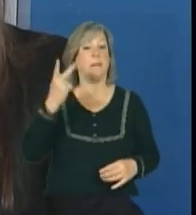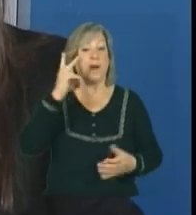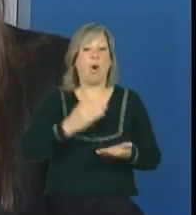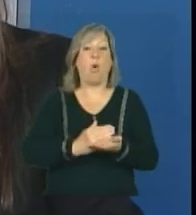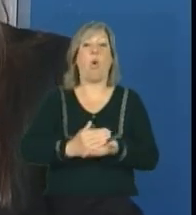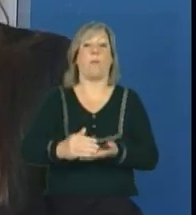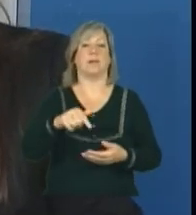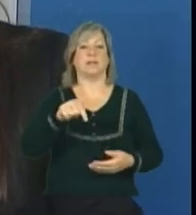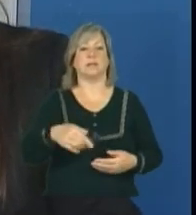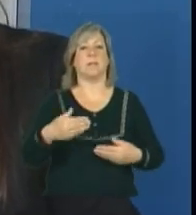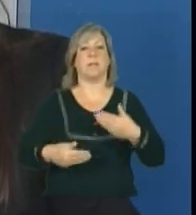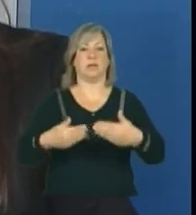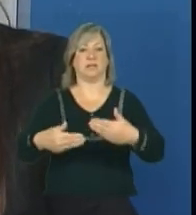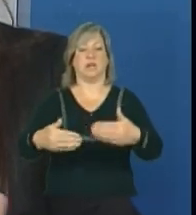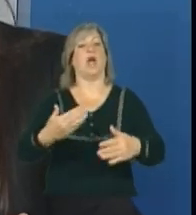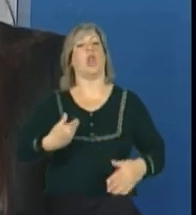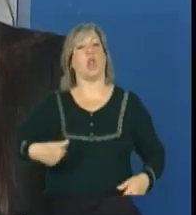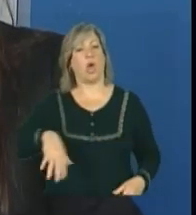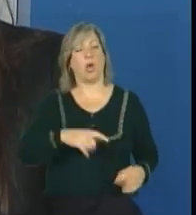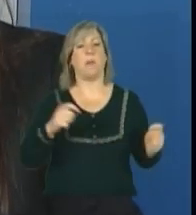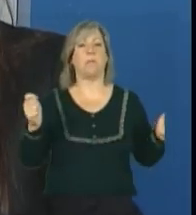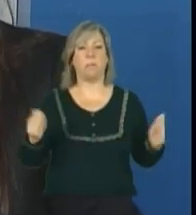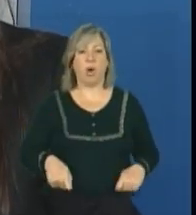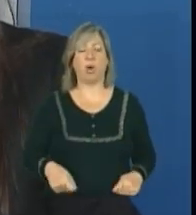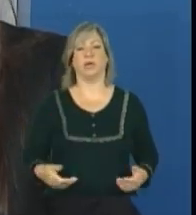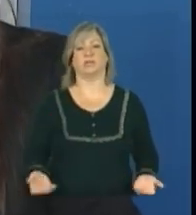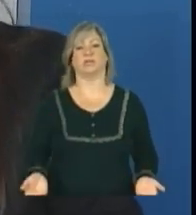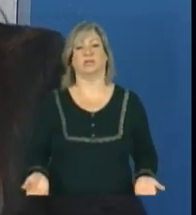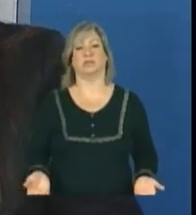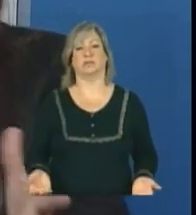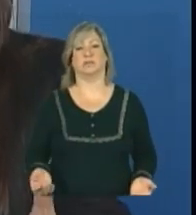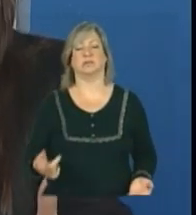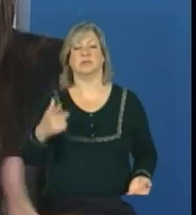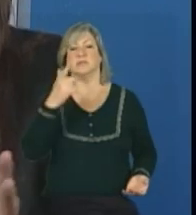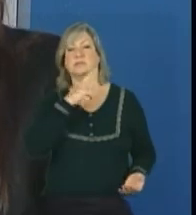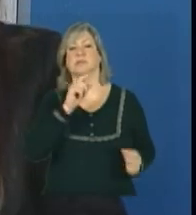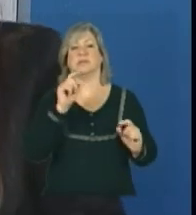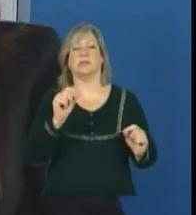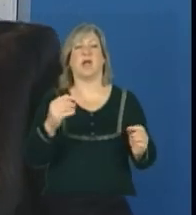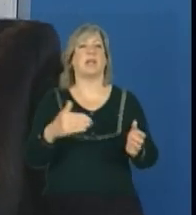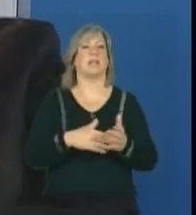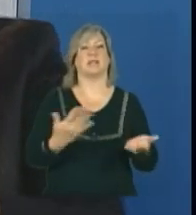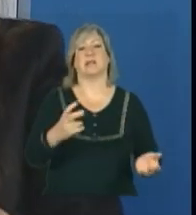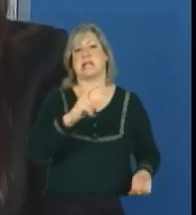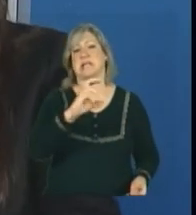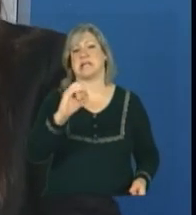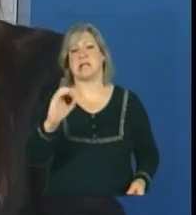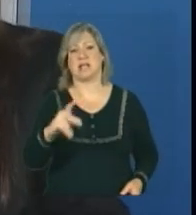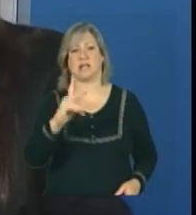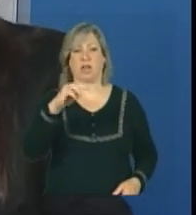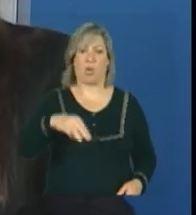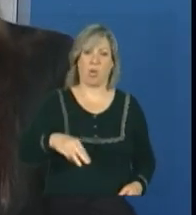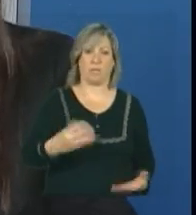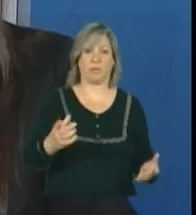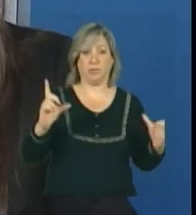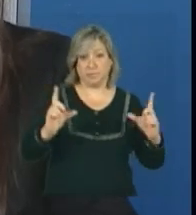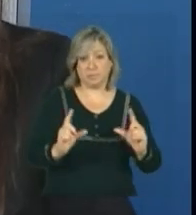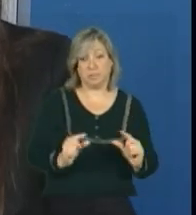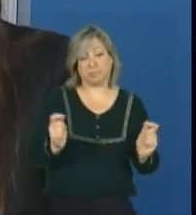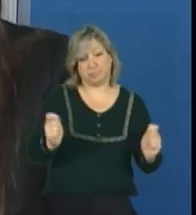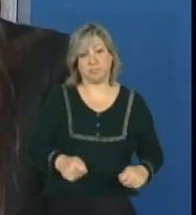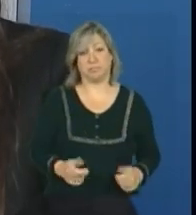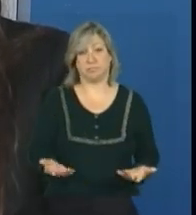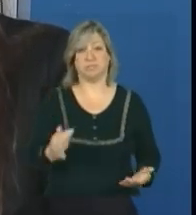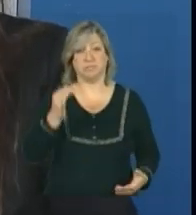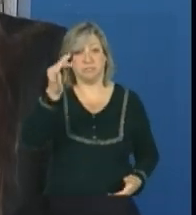processo. A gente pode depois chegar à conclusão de que serão 500 quilômetros quadrados e não 700. A gente ainda